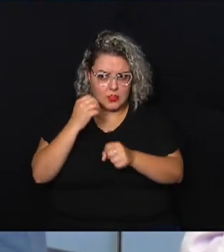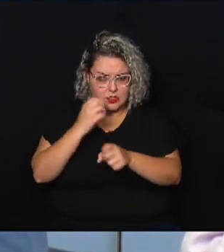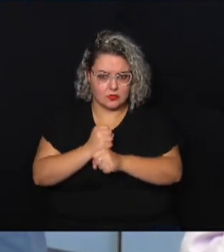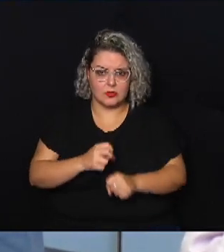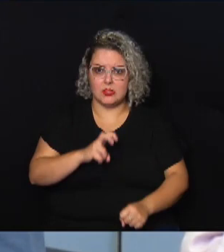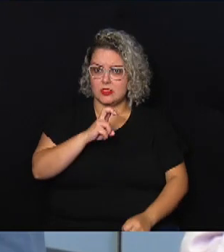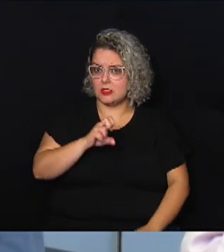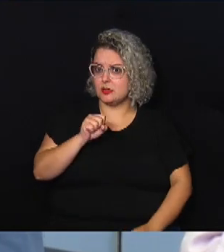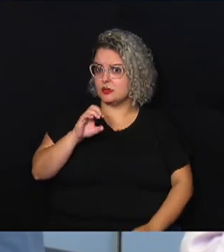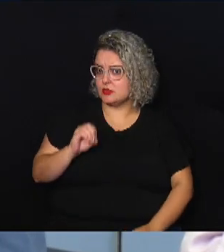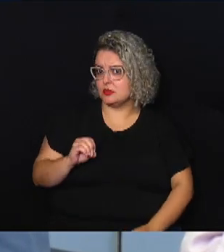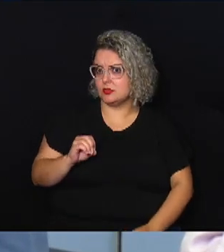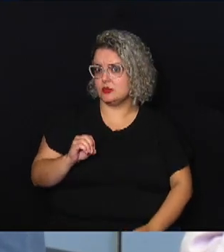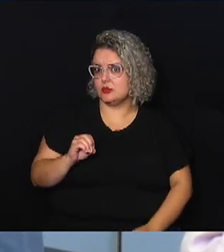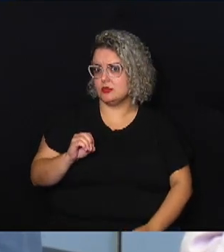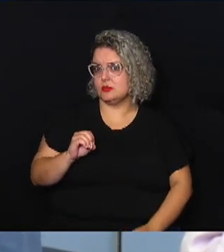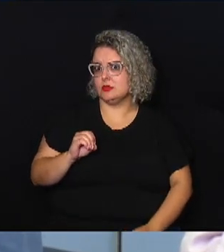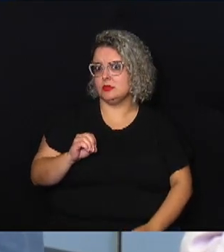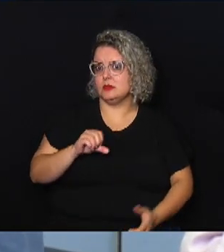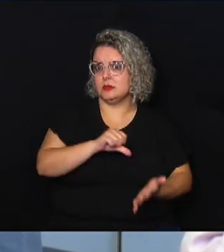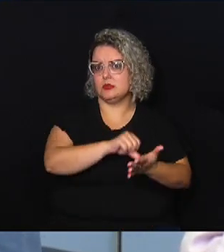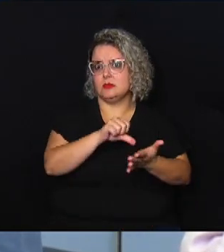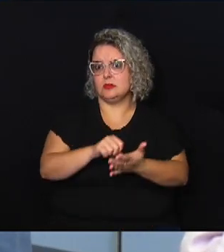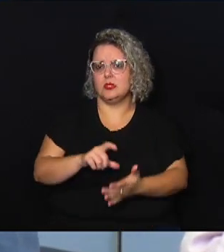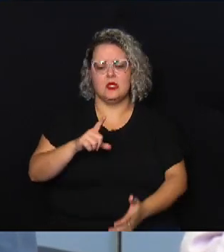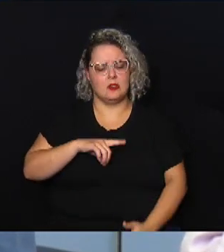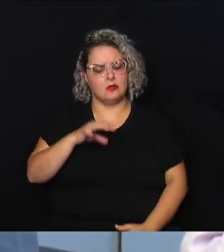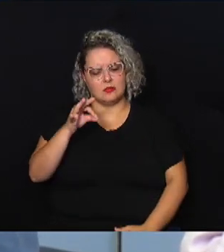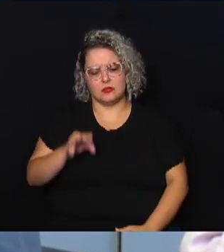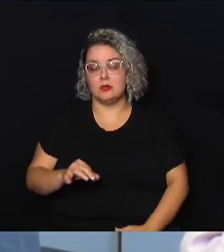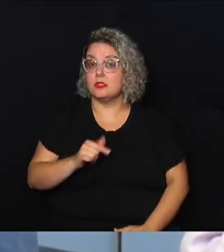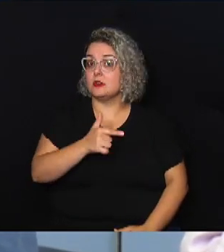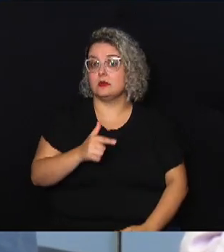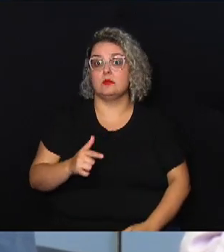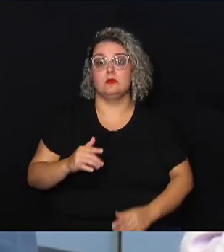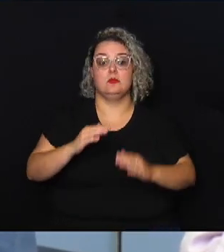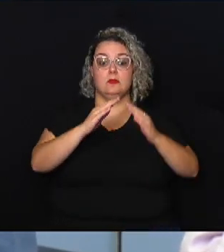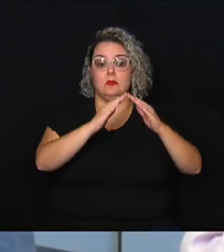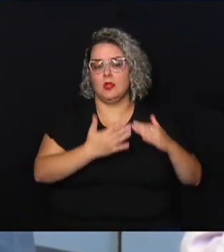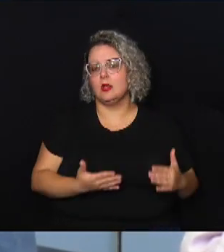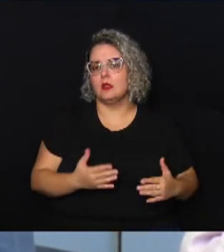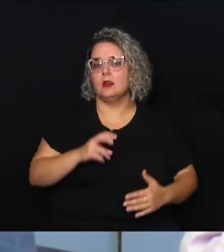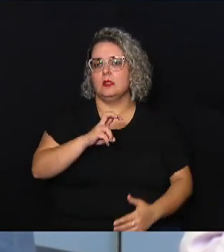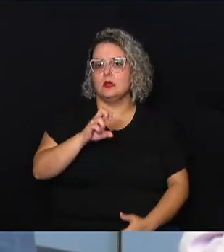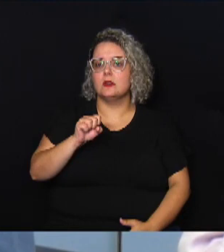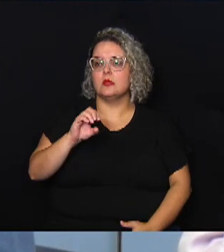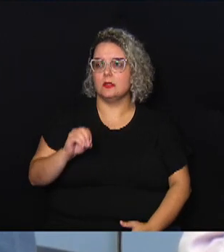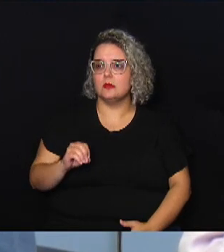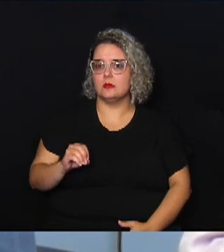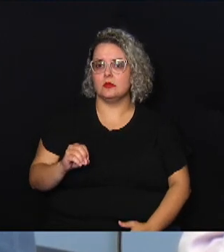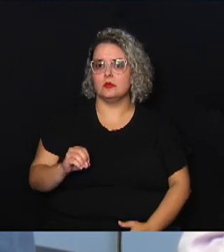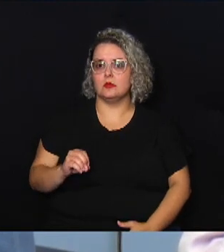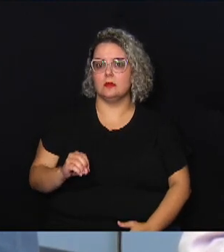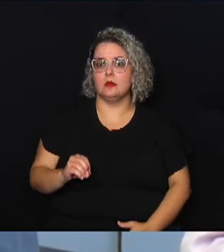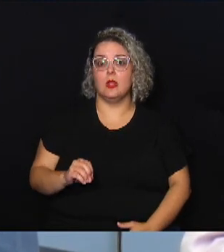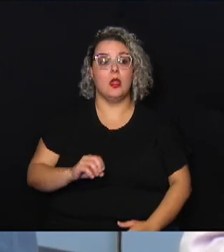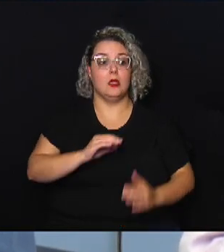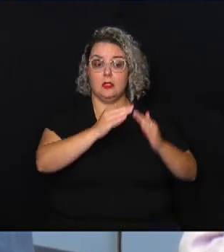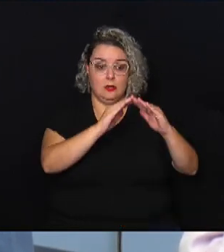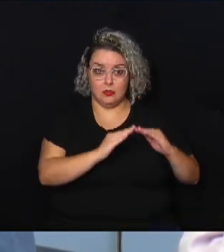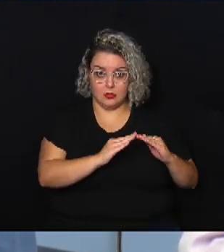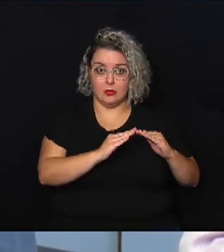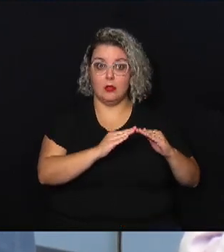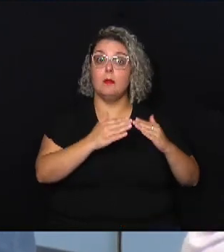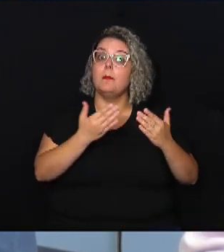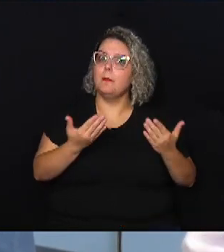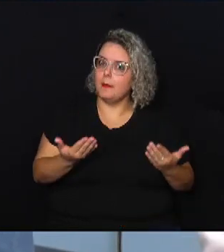certeza que não caíam 580 unidades lá mas as que não caíram pode cair na próxima chuva então tem